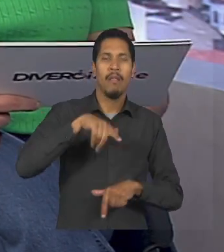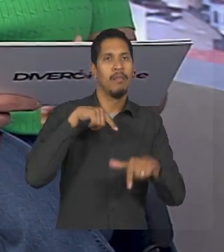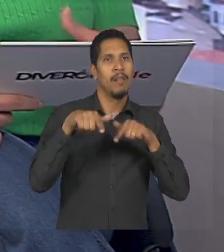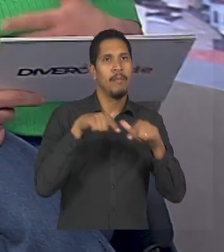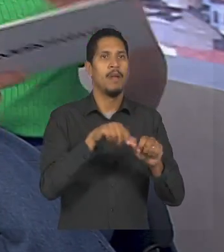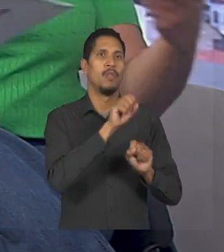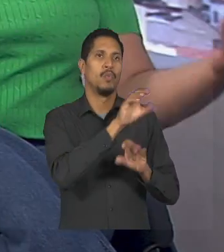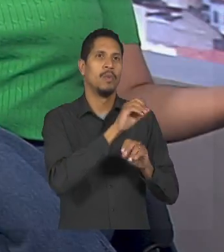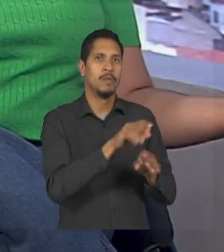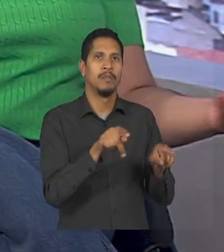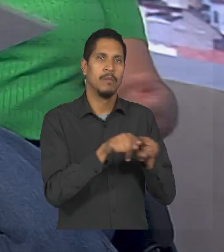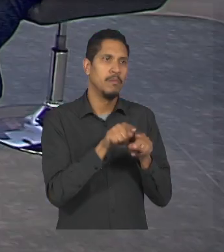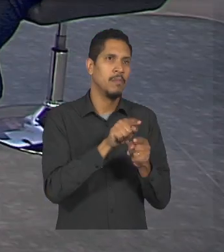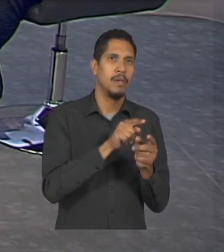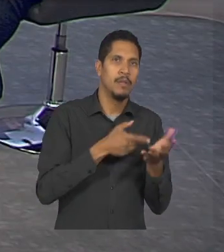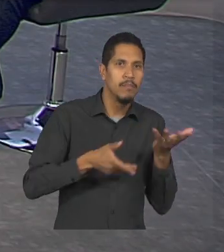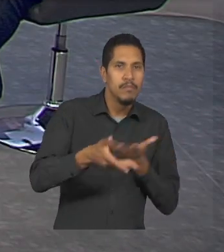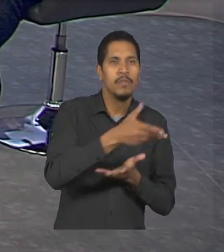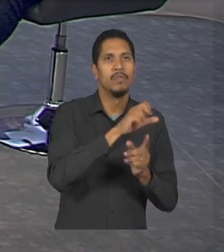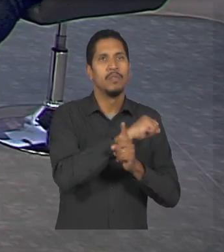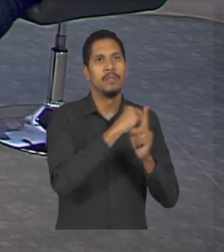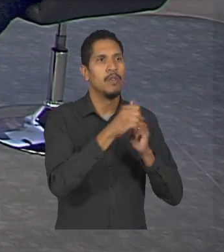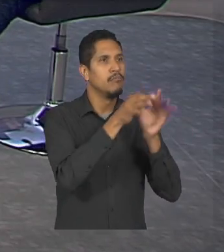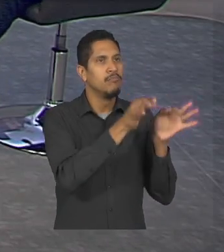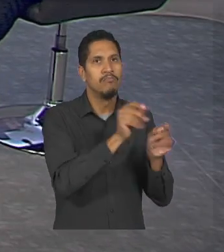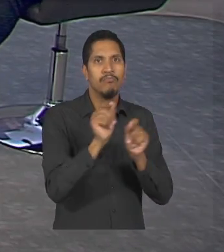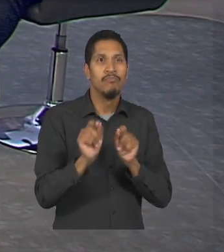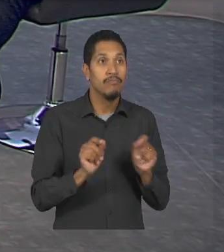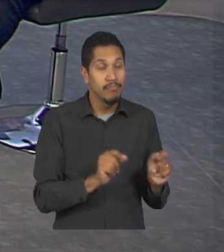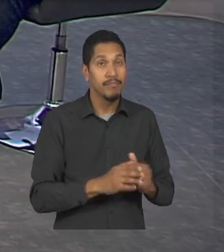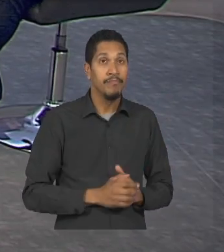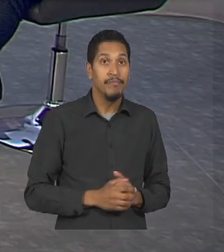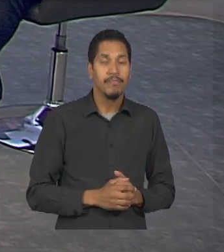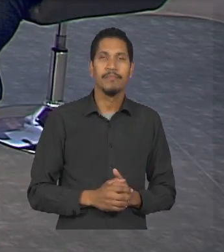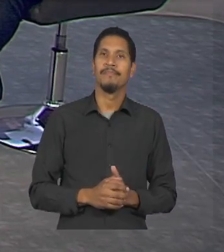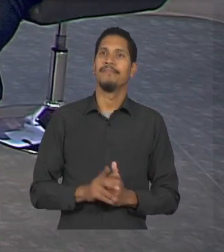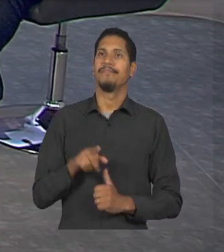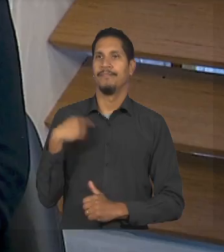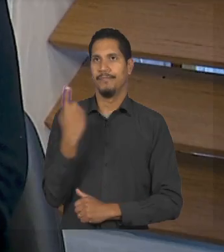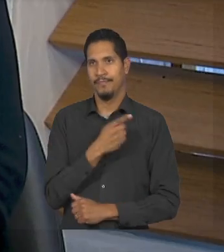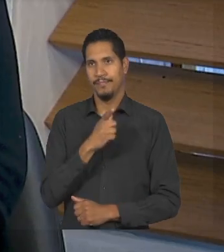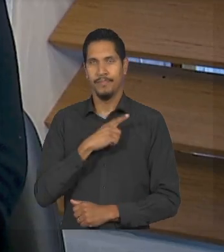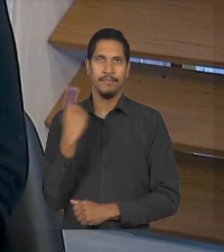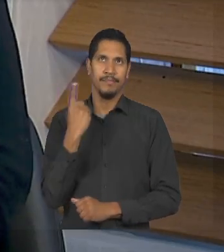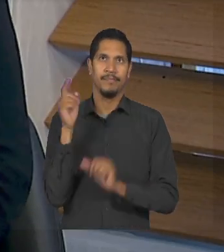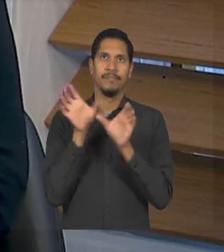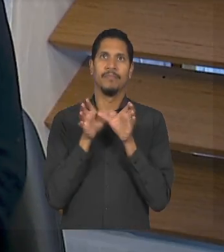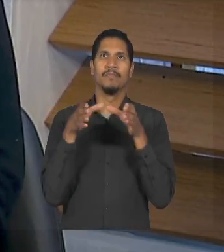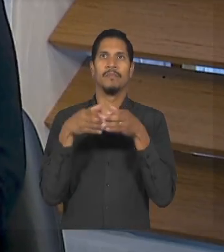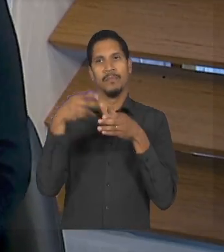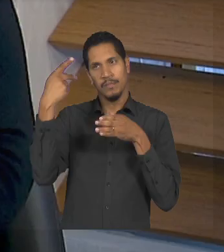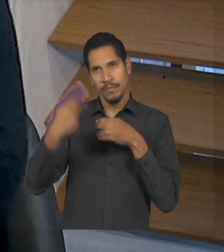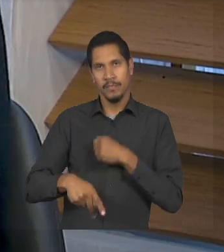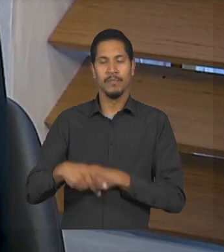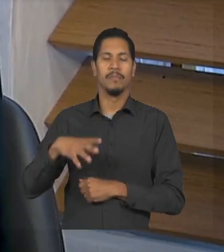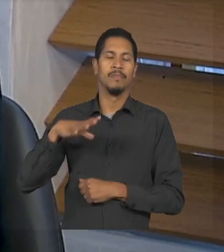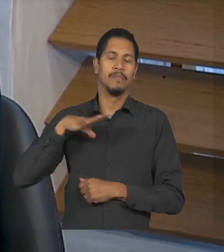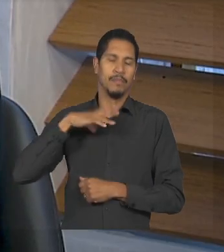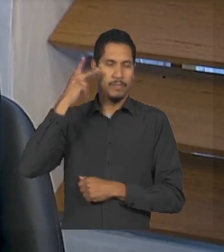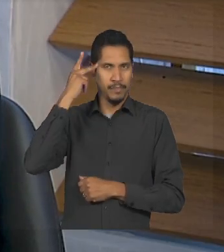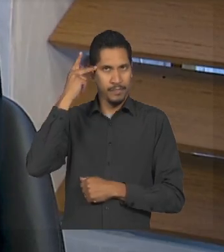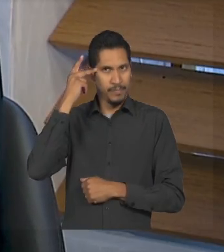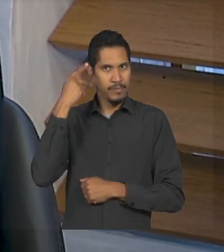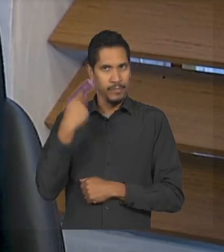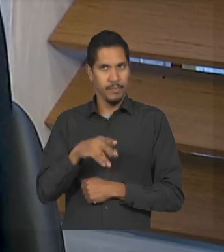educação ciclo social nós fizemos a primeira conferência municipal sobre transtorno do